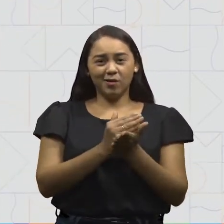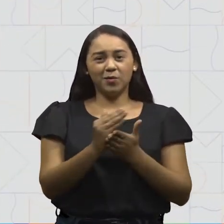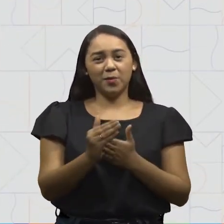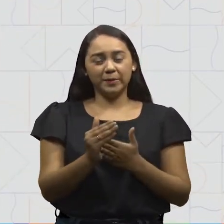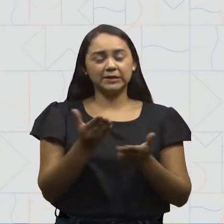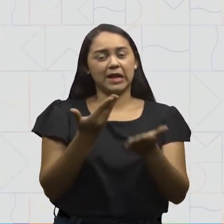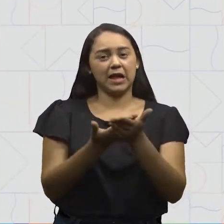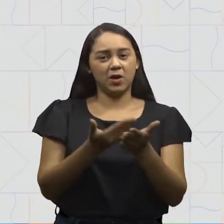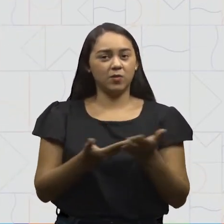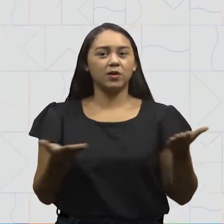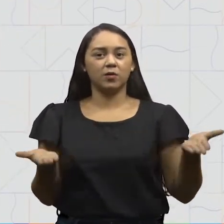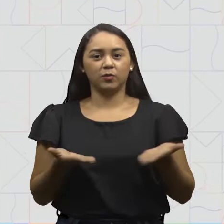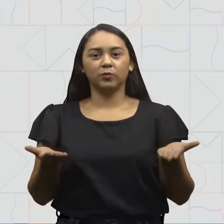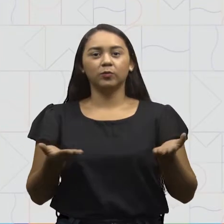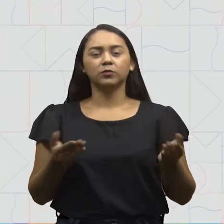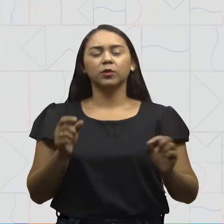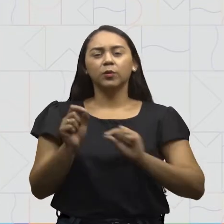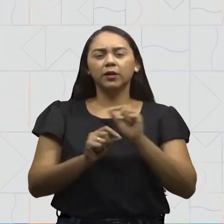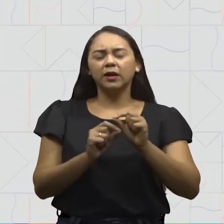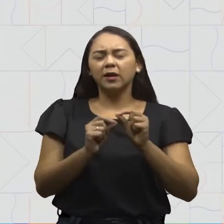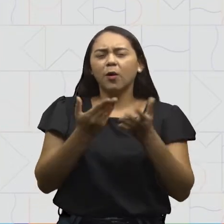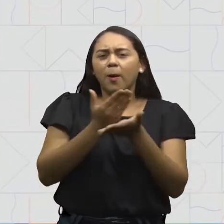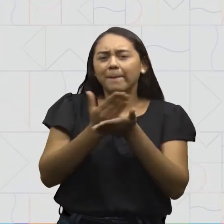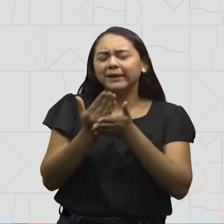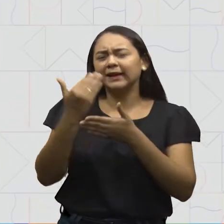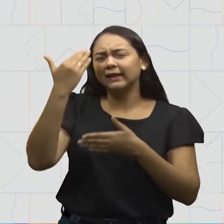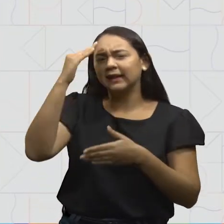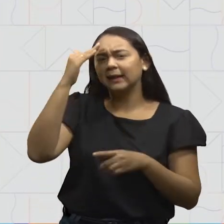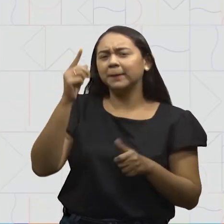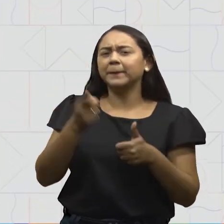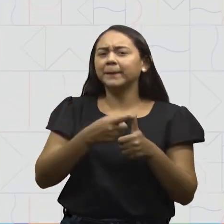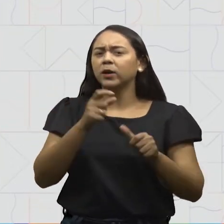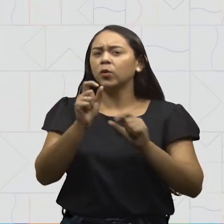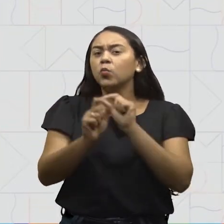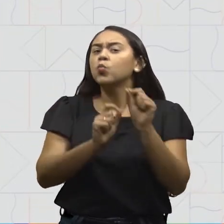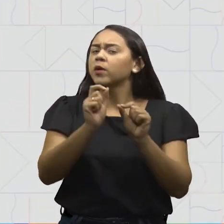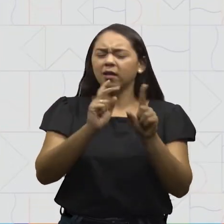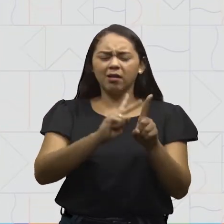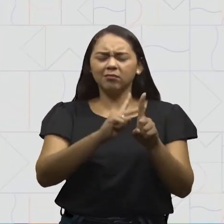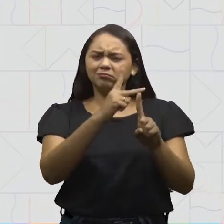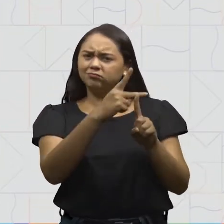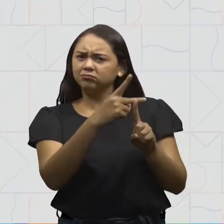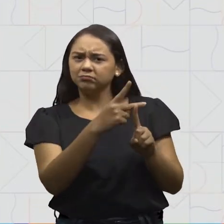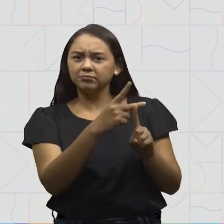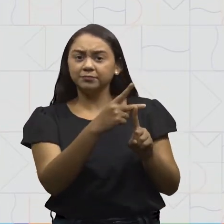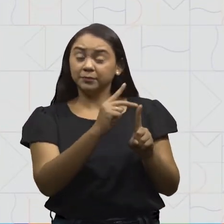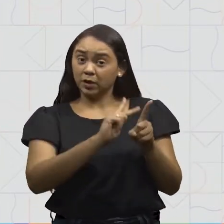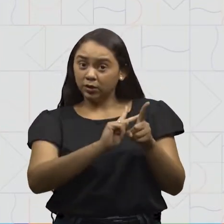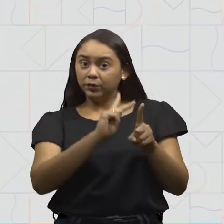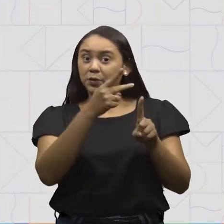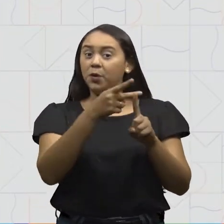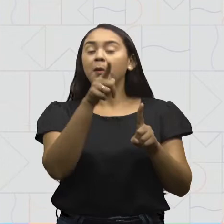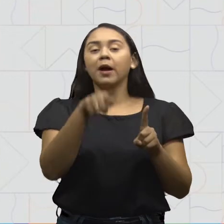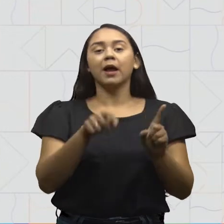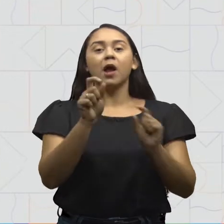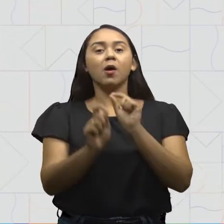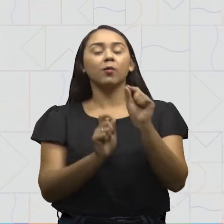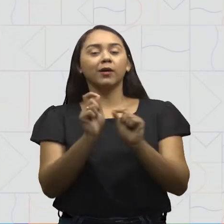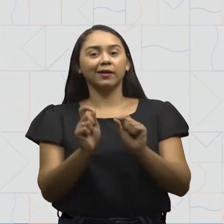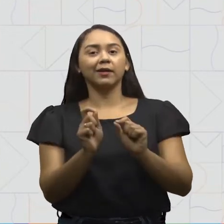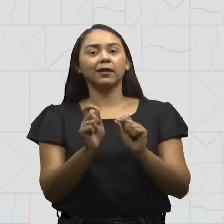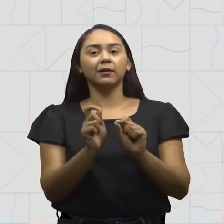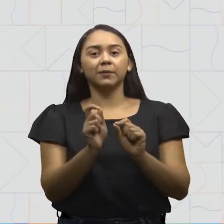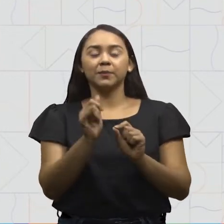Para começar a nossa aula, vamos entender primeiro o que é dobro. O dobro